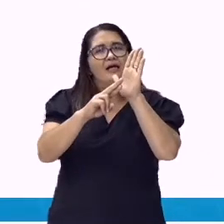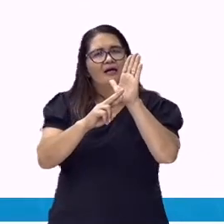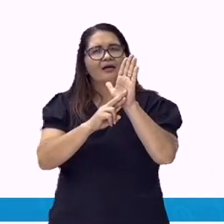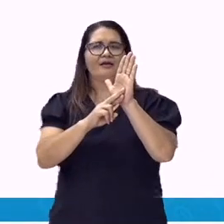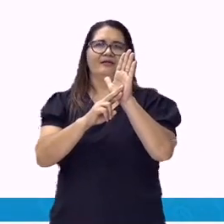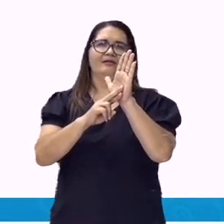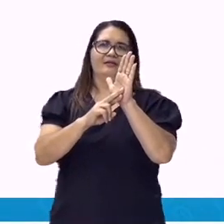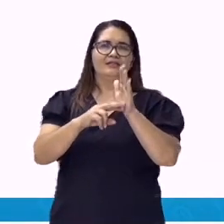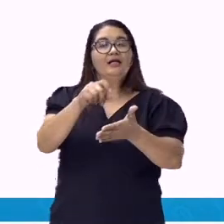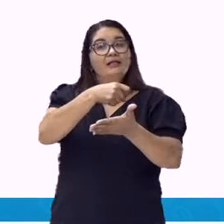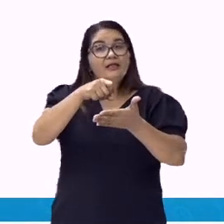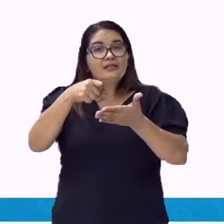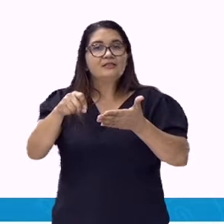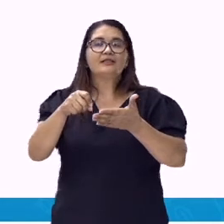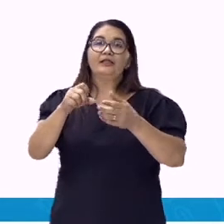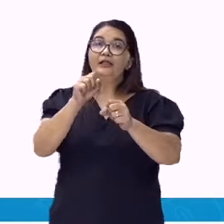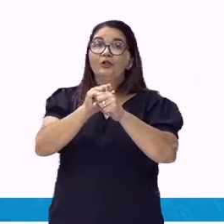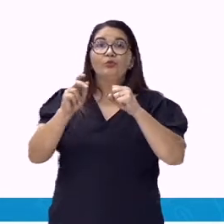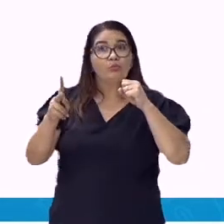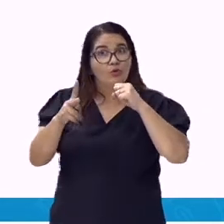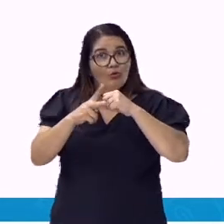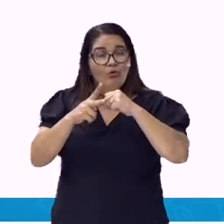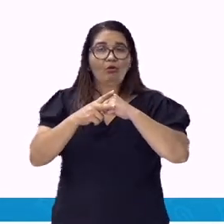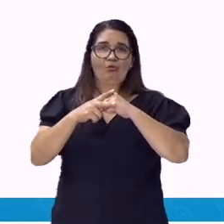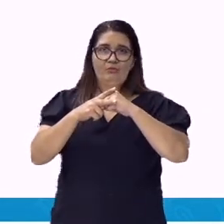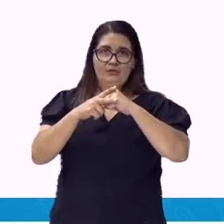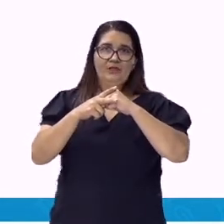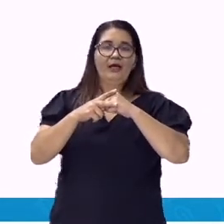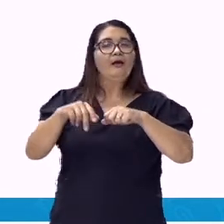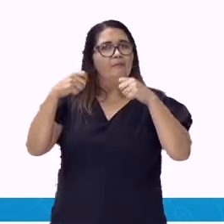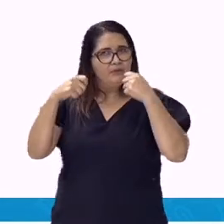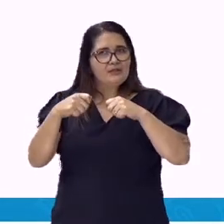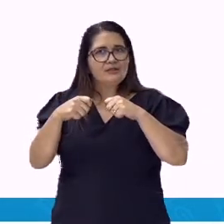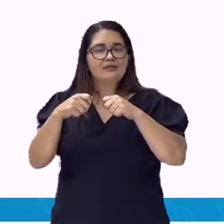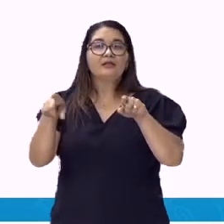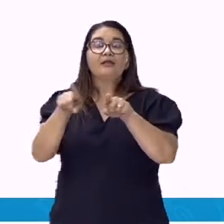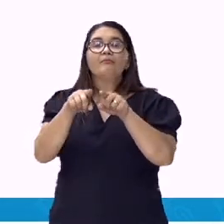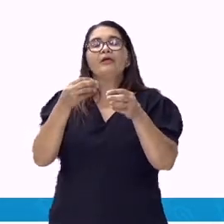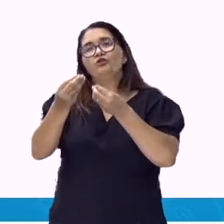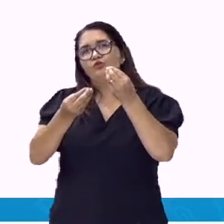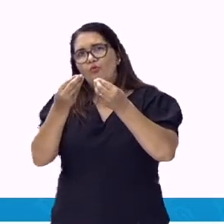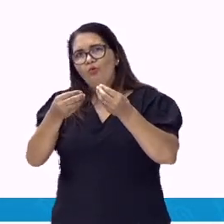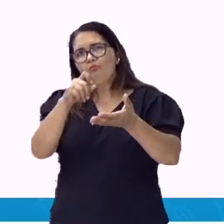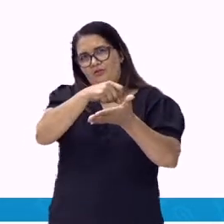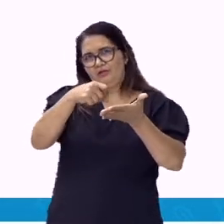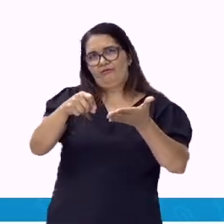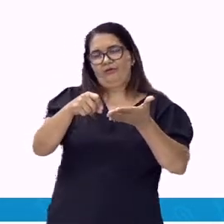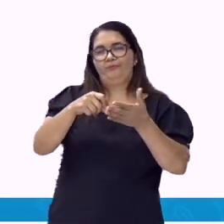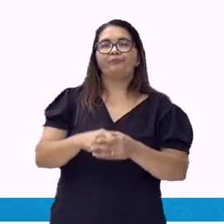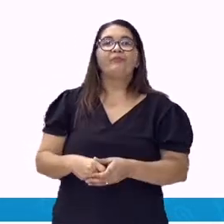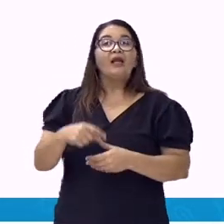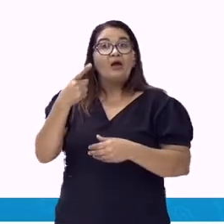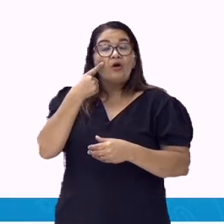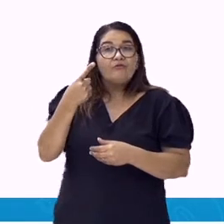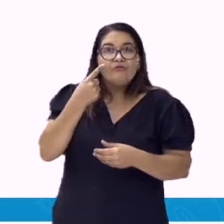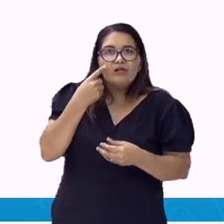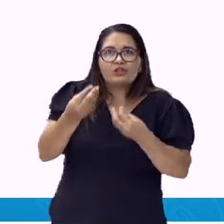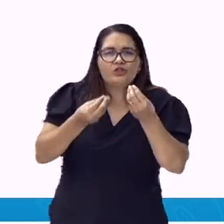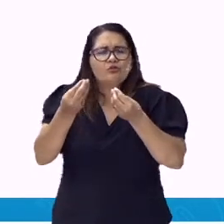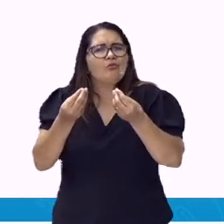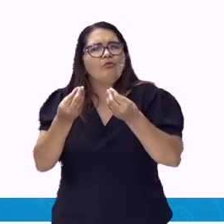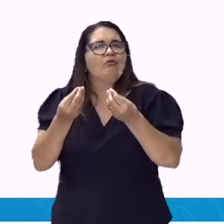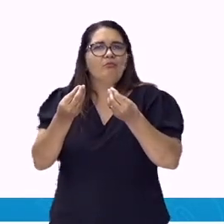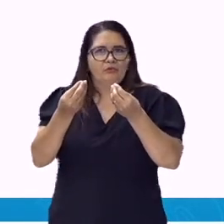pronome interrogativo quem, ele pode ser um pronome substantivo. Vejamos exemplos. Quem será que ele cantou?